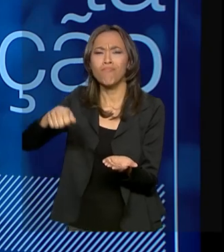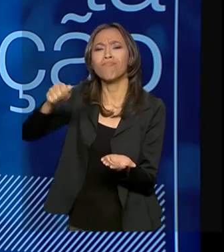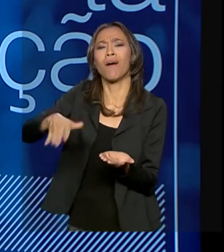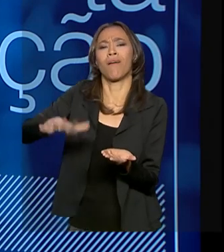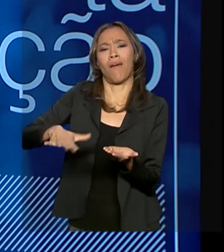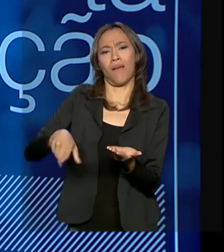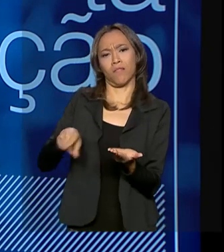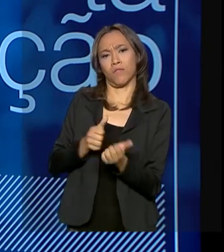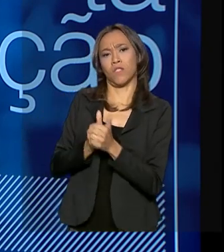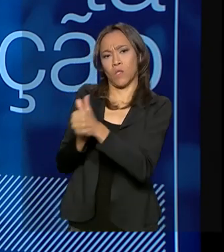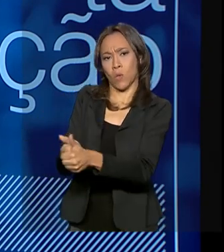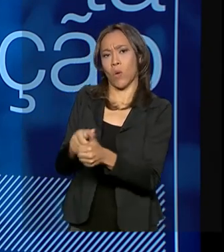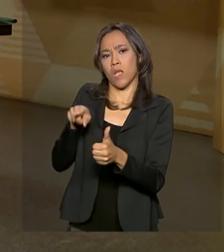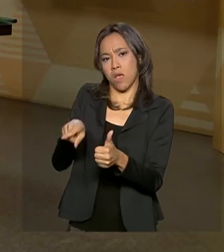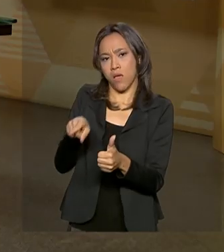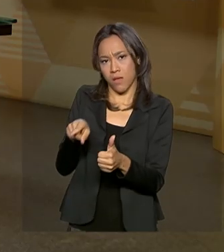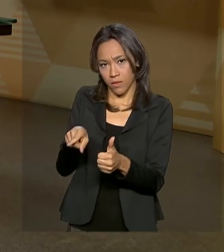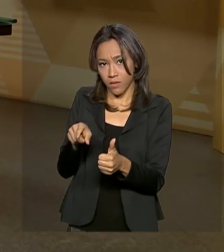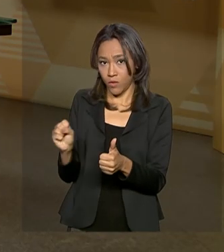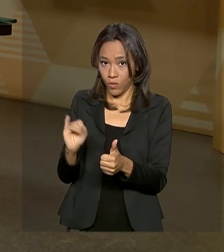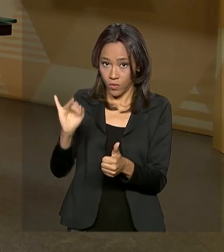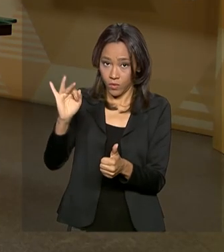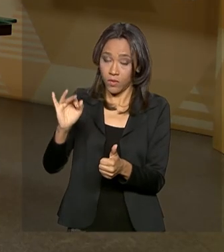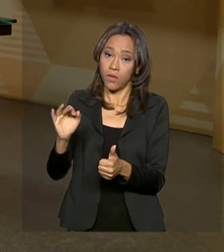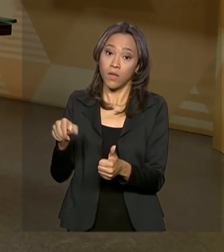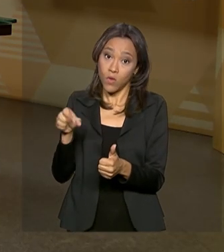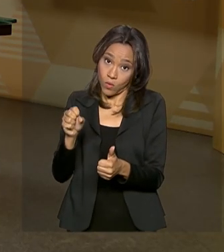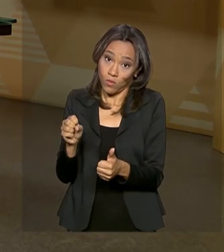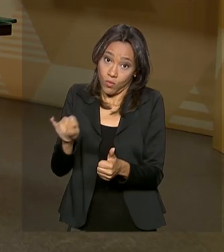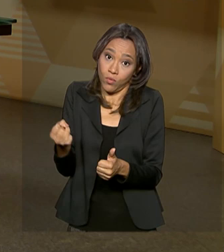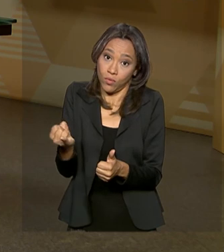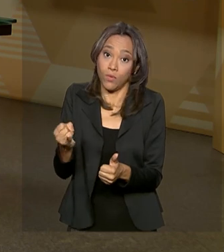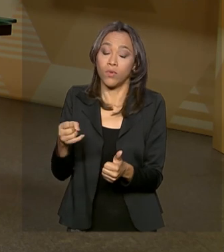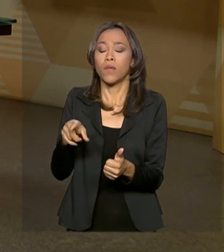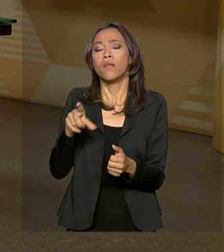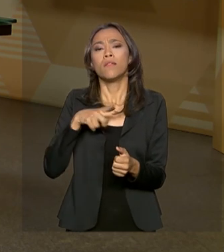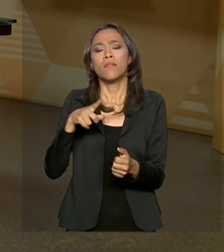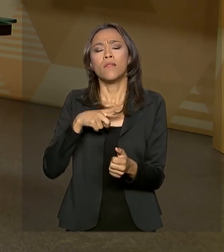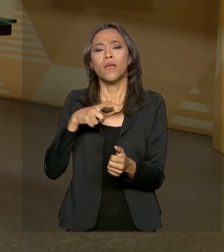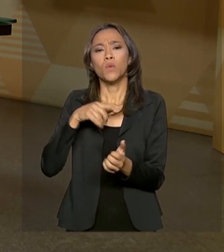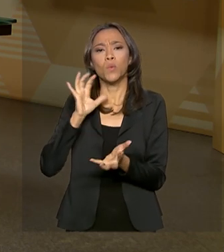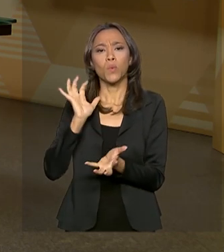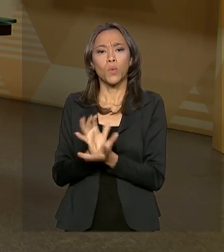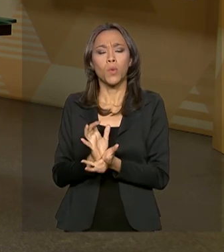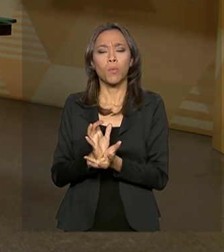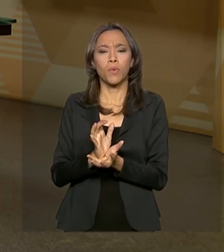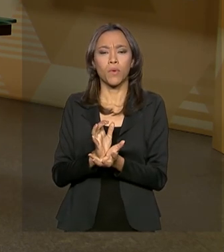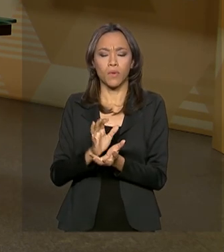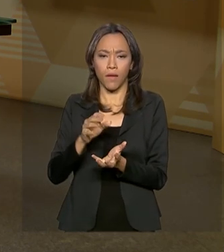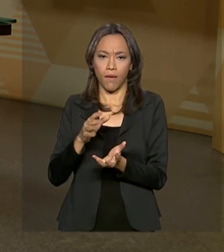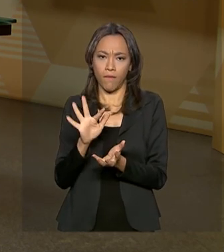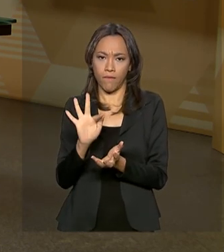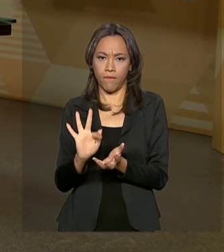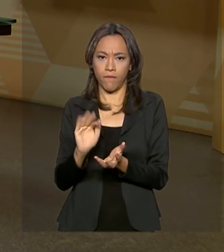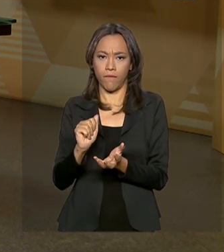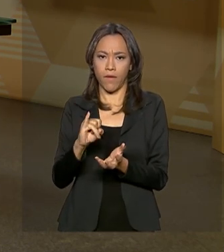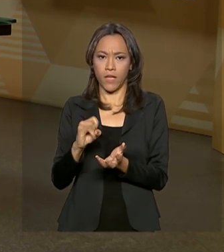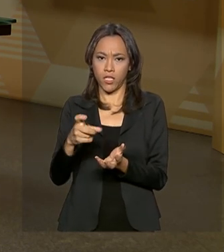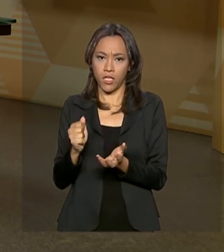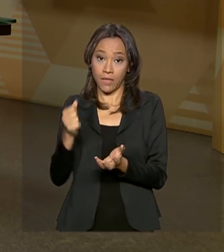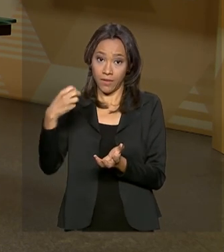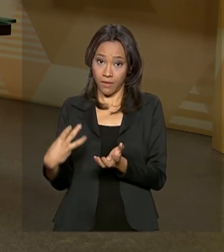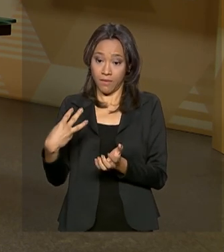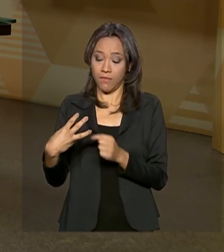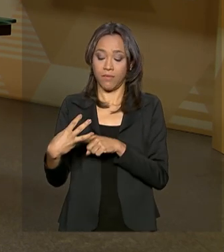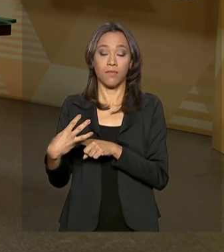que até o Minha Casa Minha Vida faixa 3, que é a faixa mais elevada desse programa popular, ele